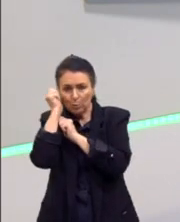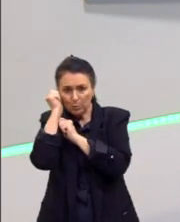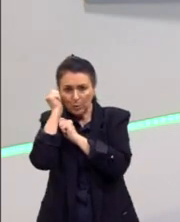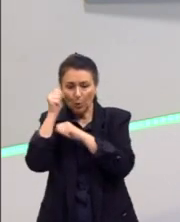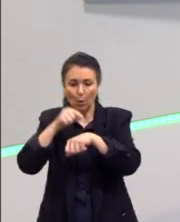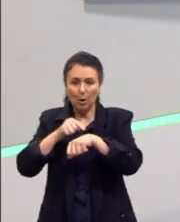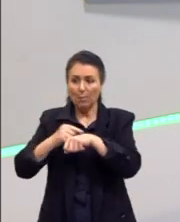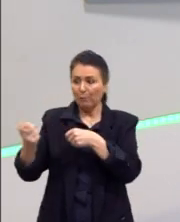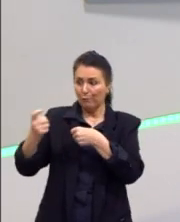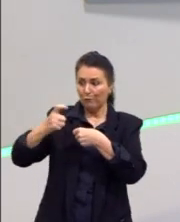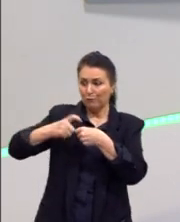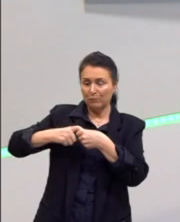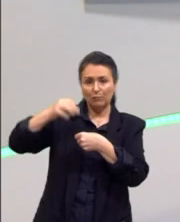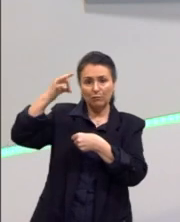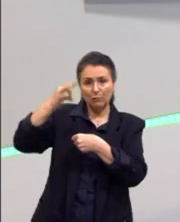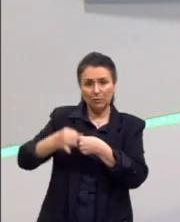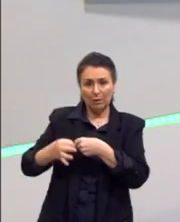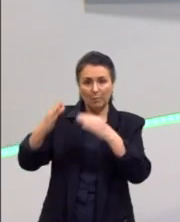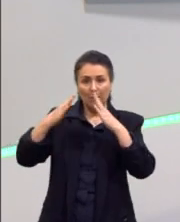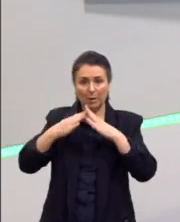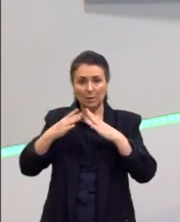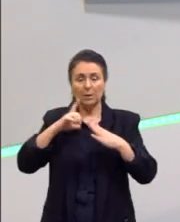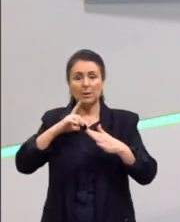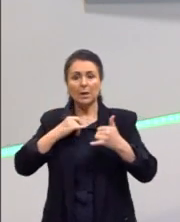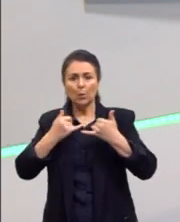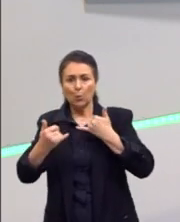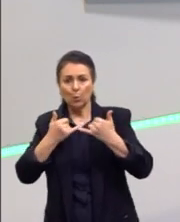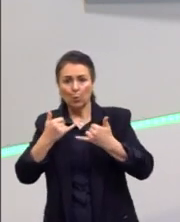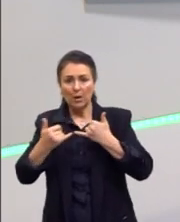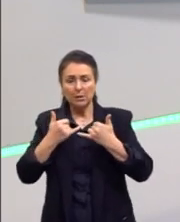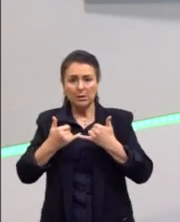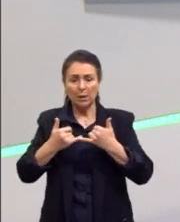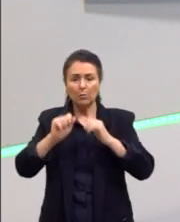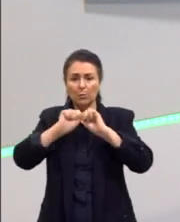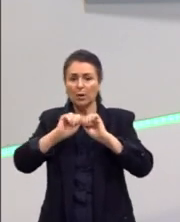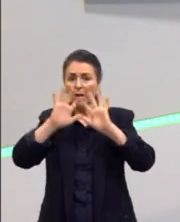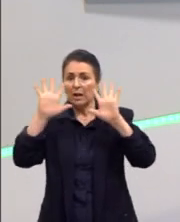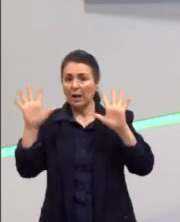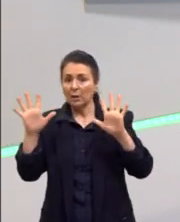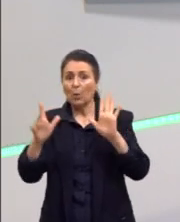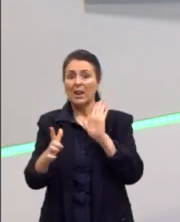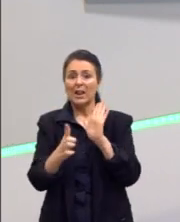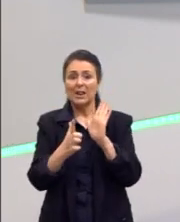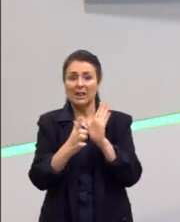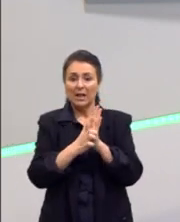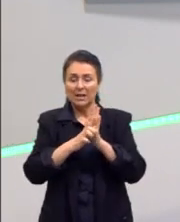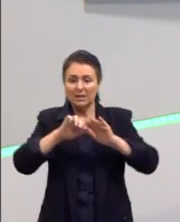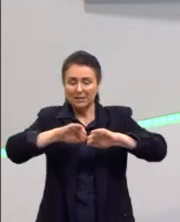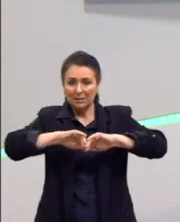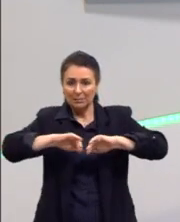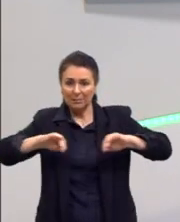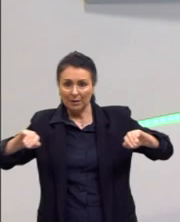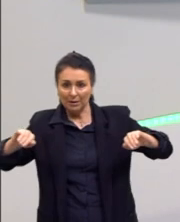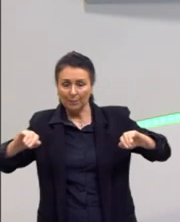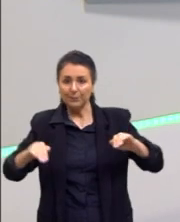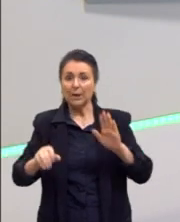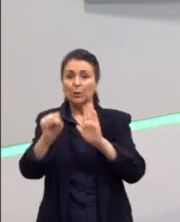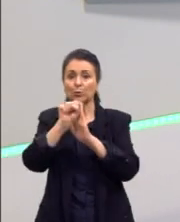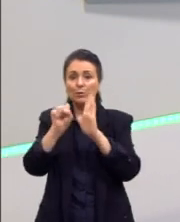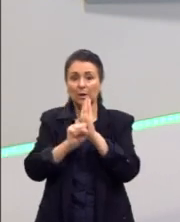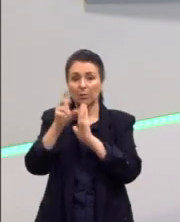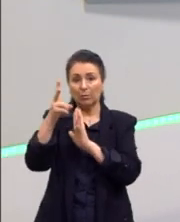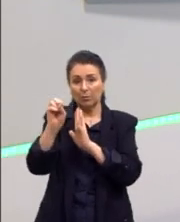casa. E tem um exemplo muito clássico sobre essas leis de segregação racial, que é mais referente ao século XX,